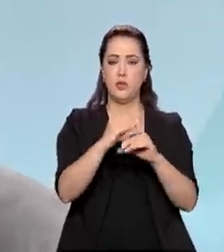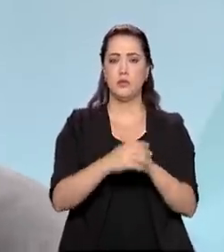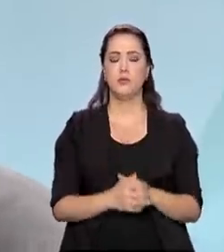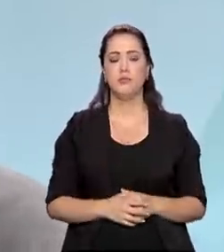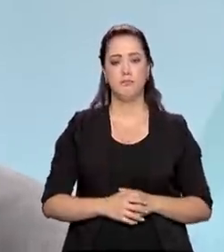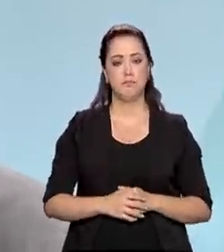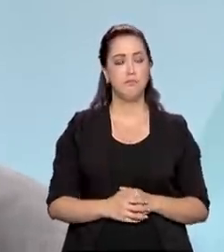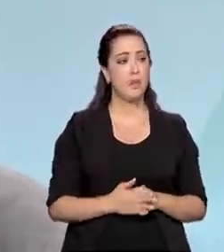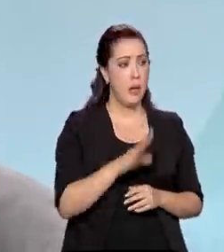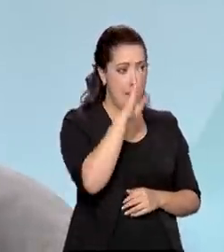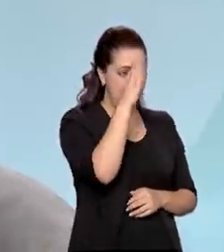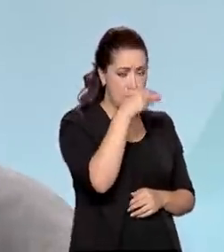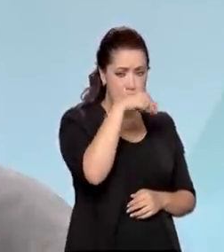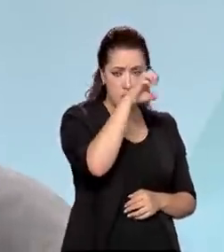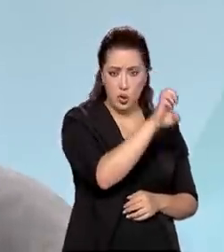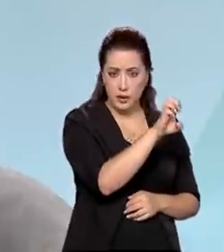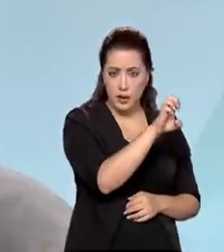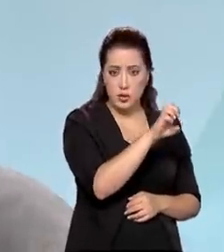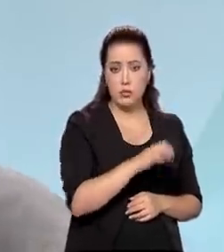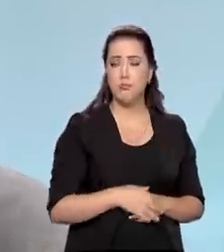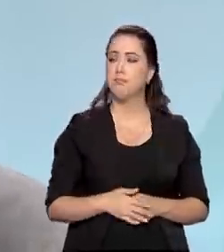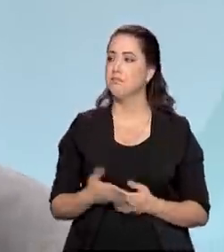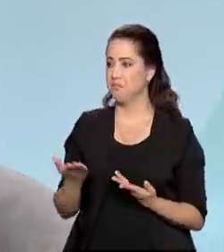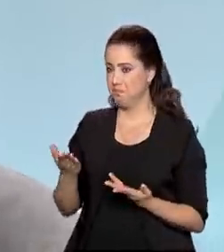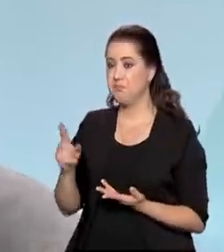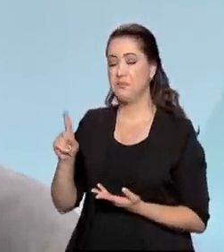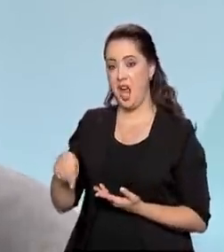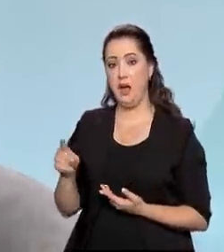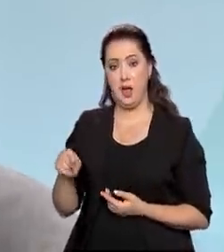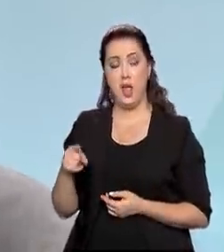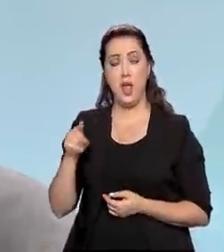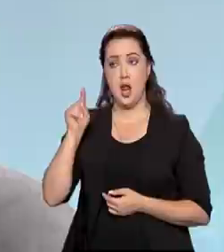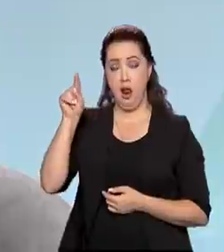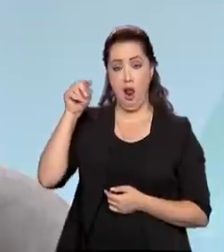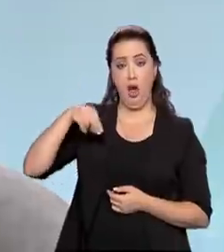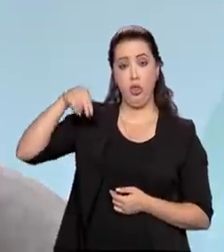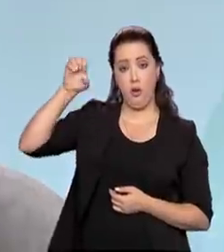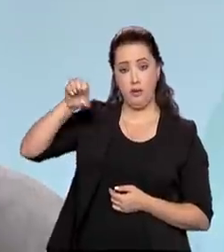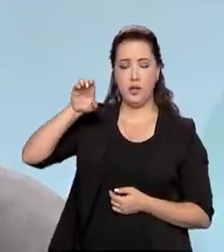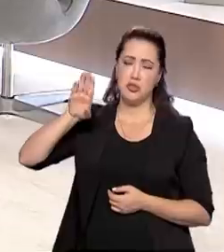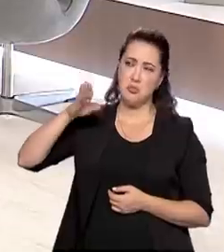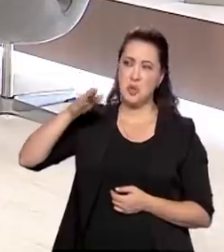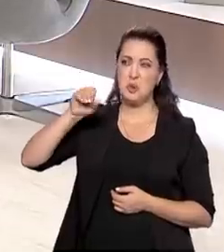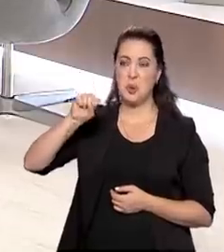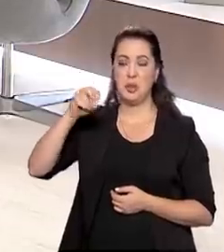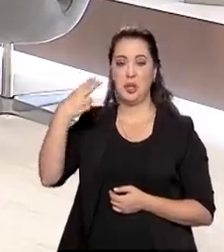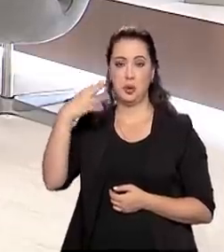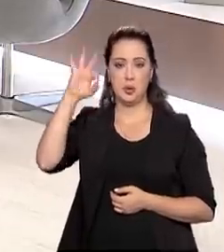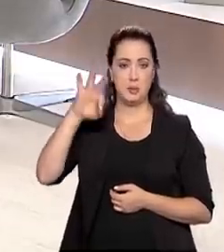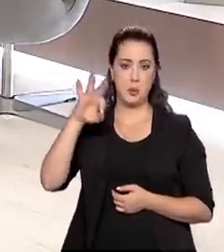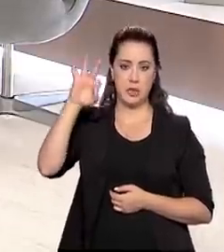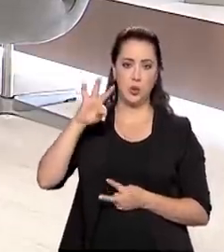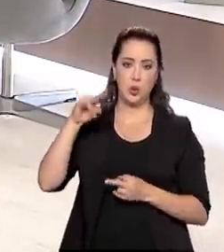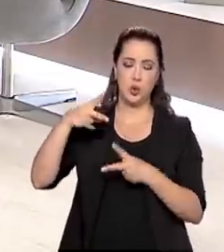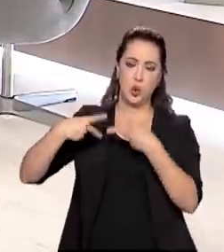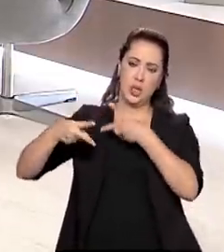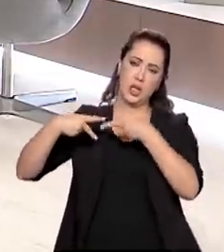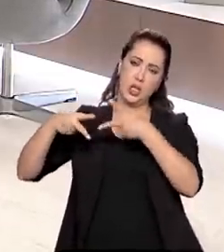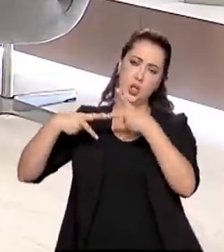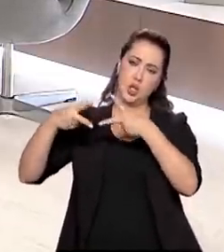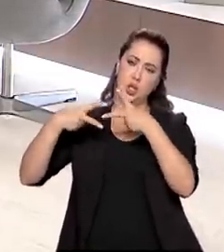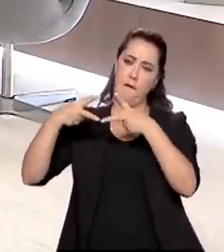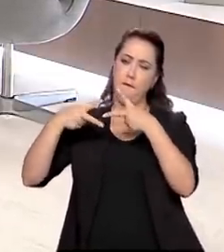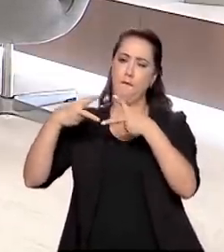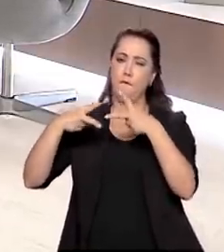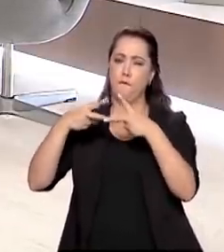Nordeste. O Nordeste hoje já tem 80, 82% de toda a capacidade instalada no Brasil, está localizado